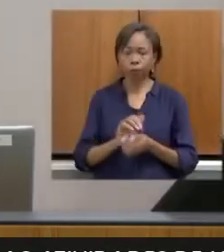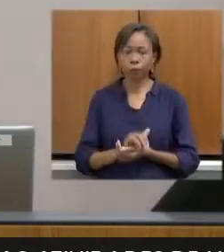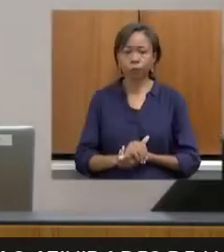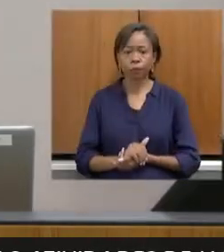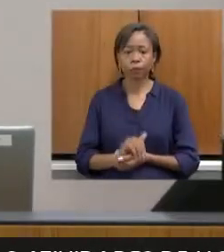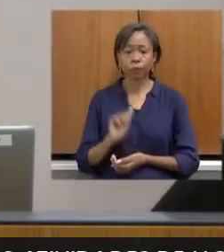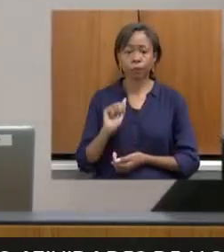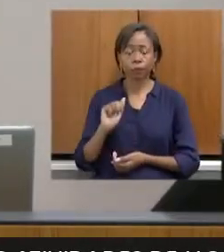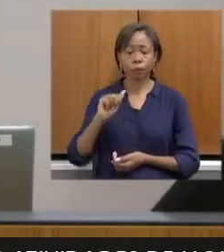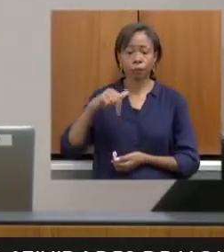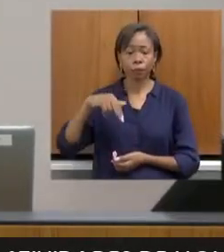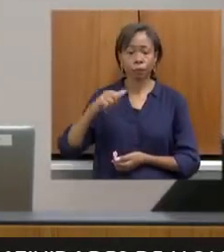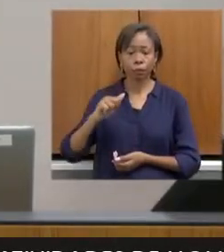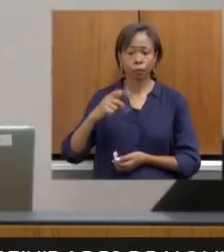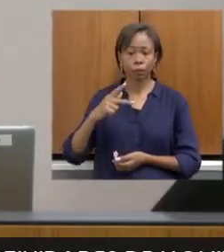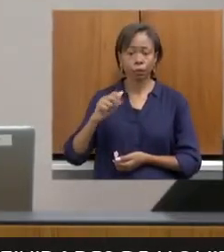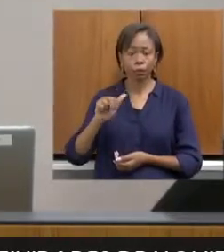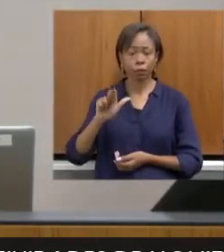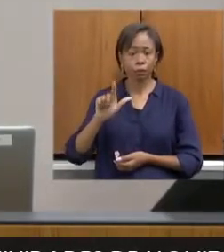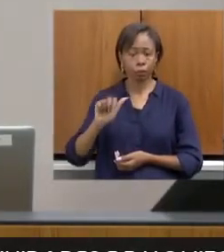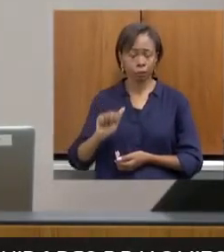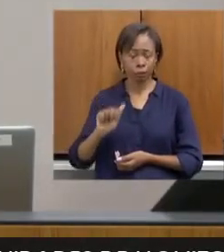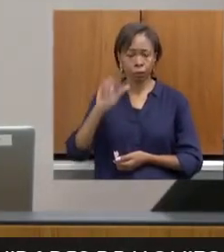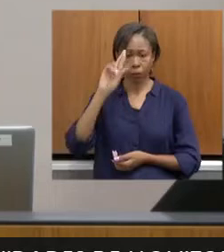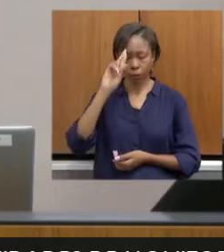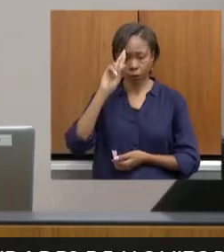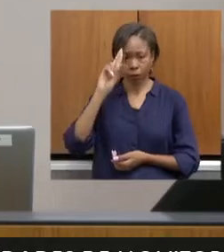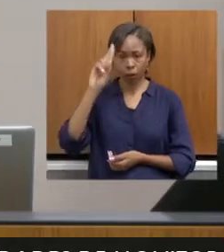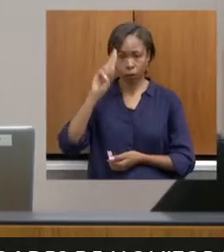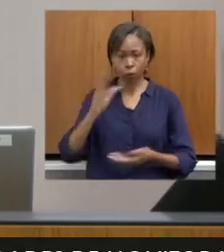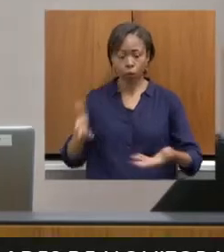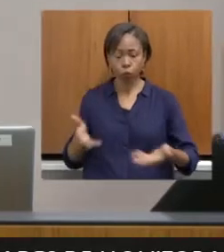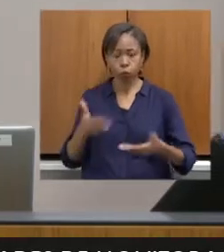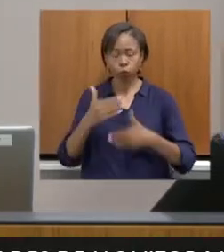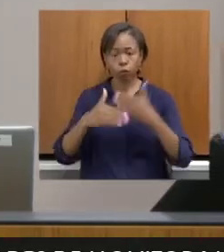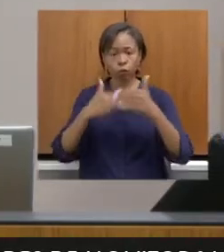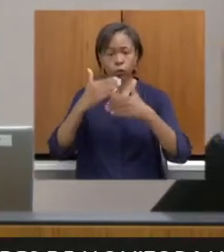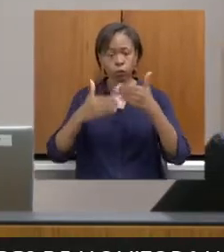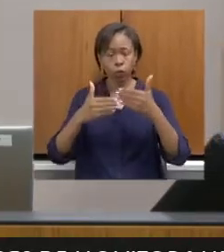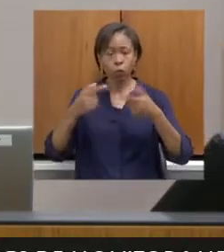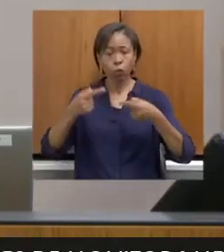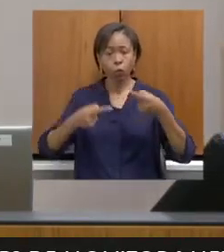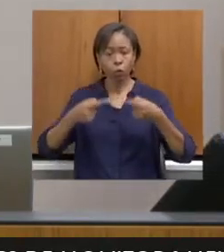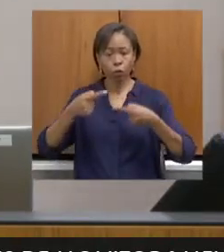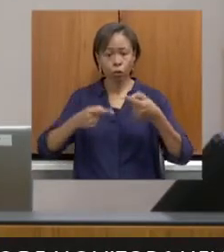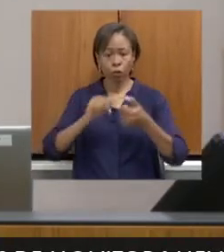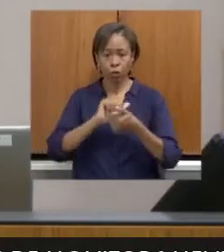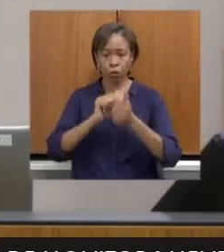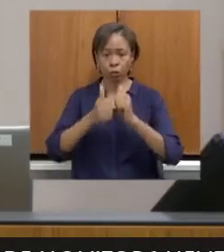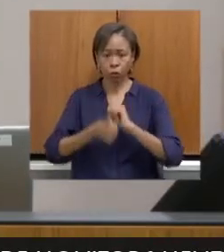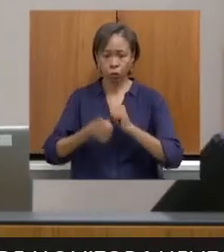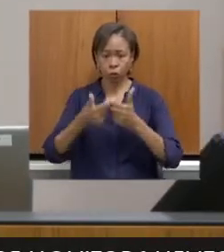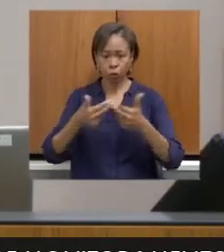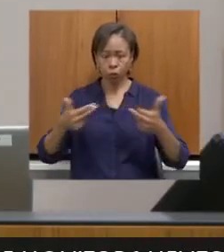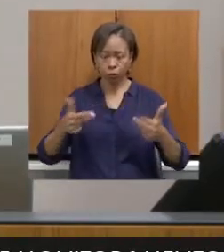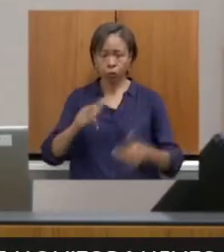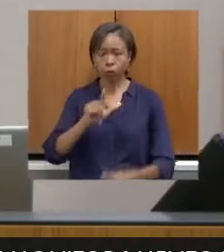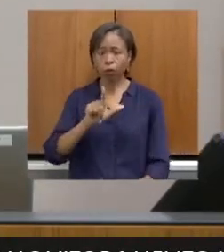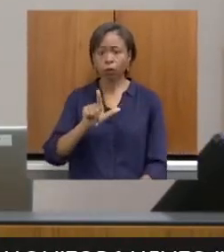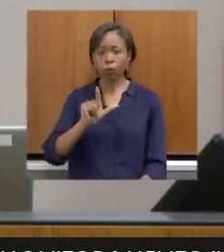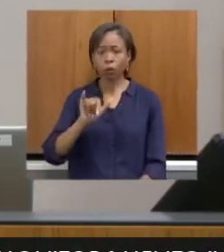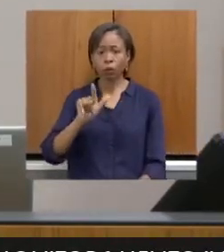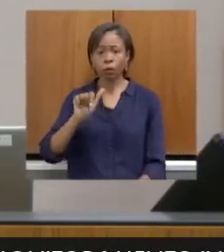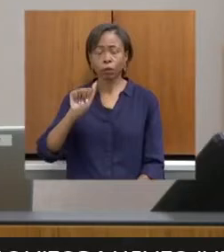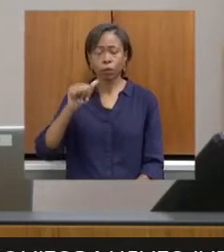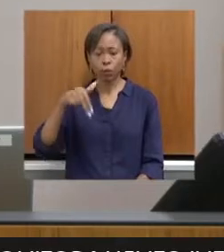de Jesus, diretora de Fomento e Organização de Políticas Esportivas. Lilian Rocha de